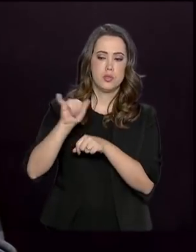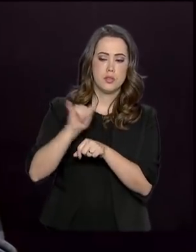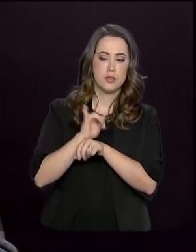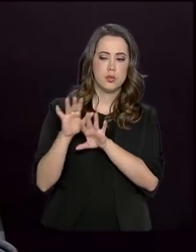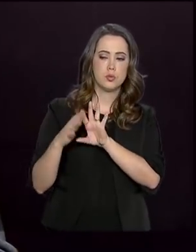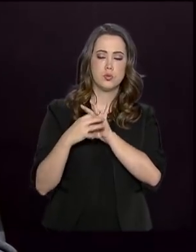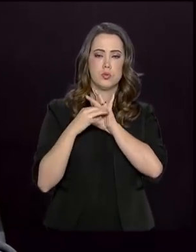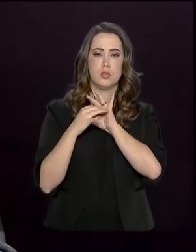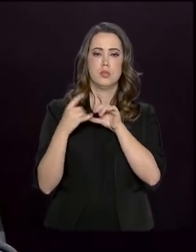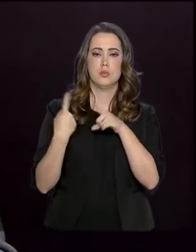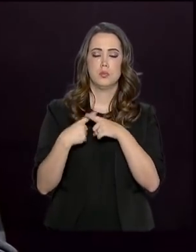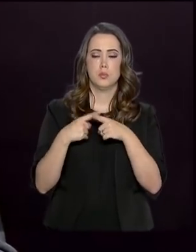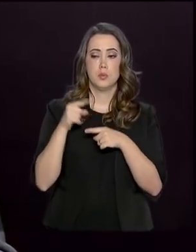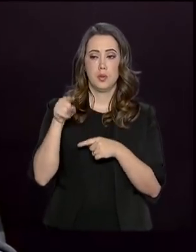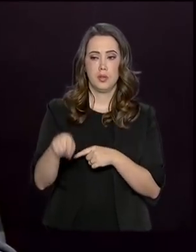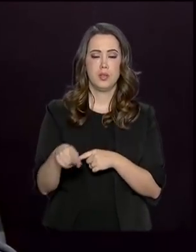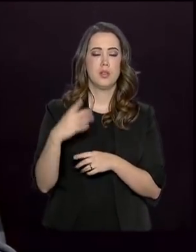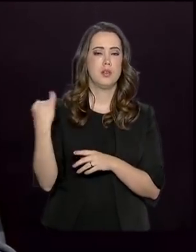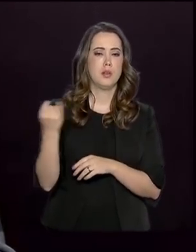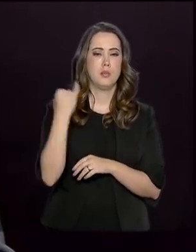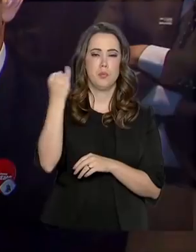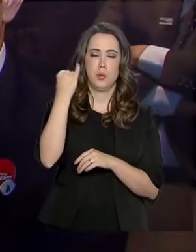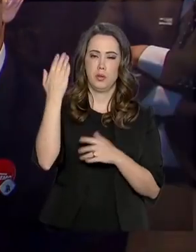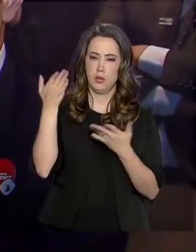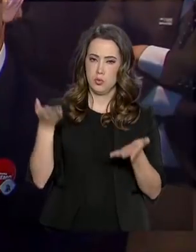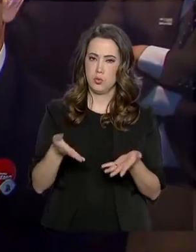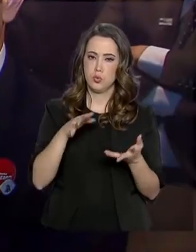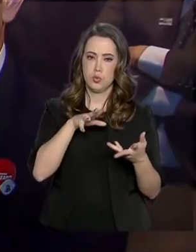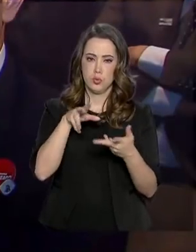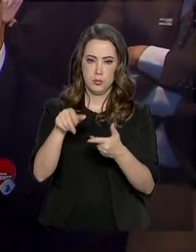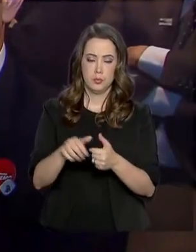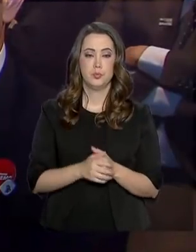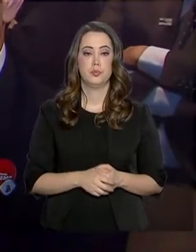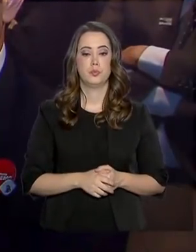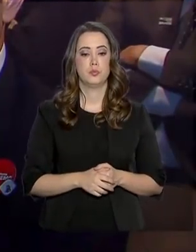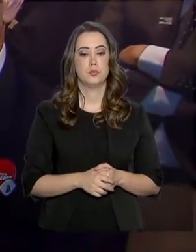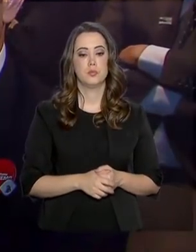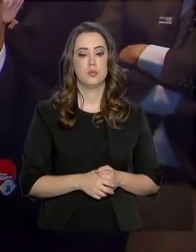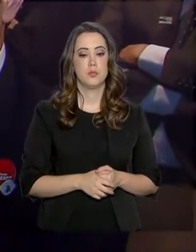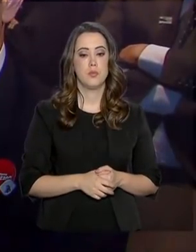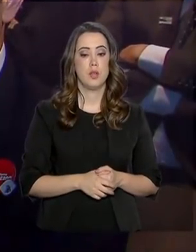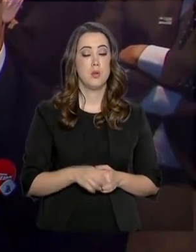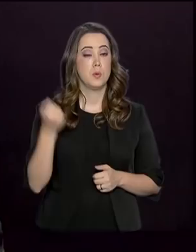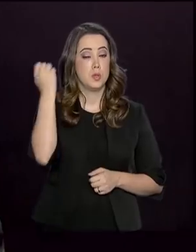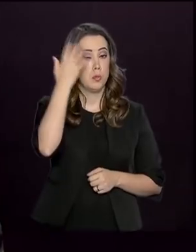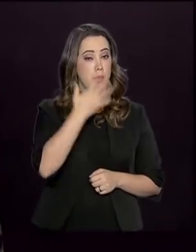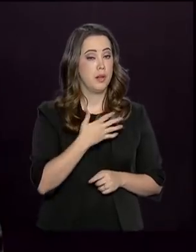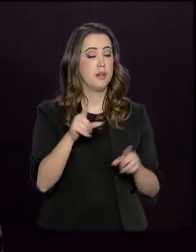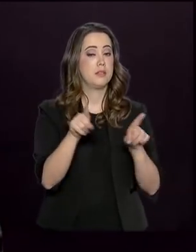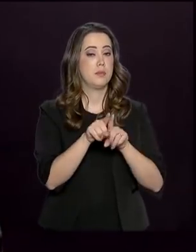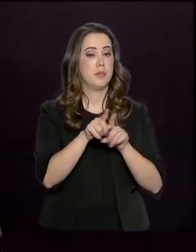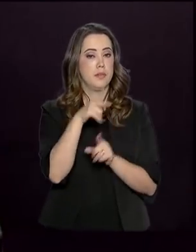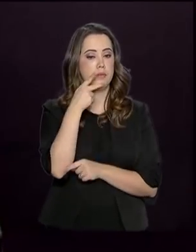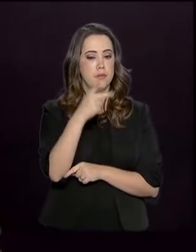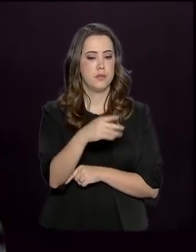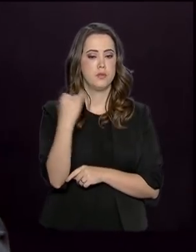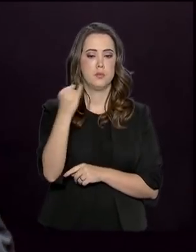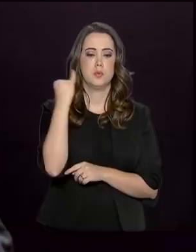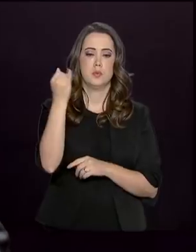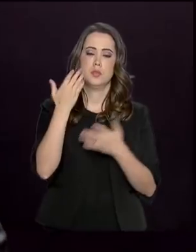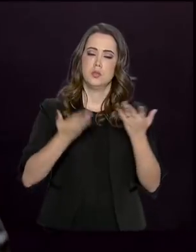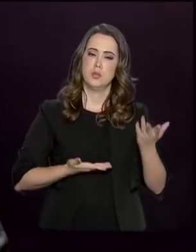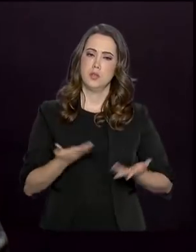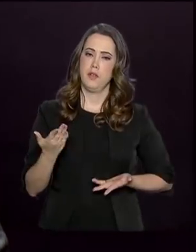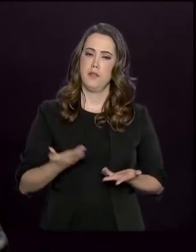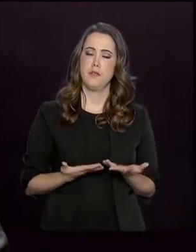porque ele é o peão do jogo hoje. Durante a palestra, o vice-presidente também falou sobre a importância de um serviço